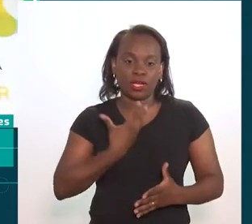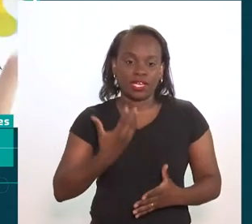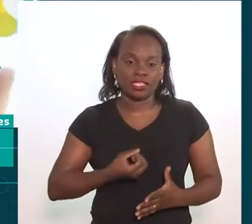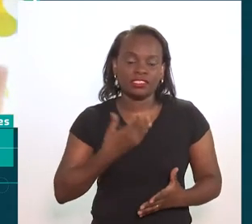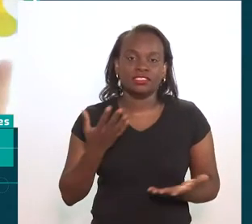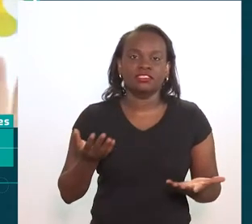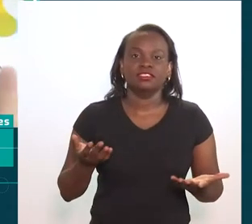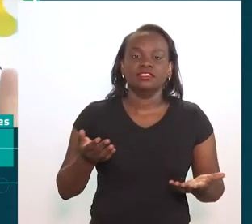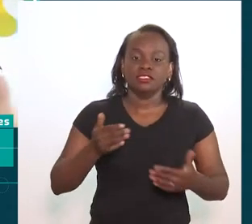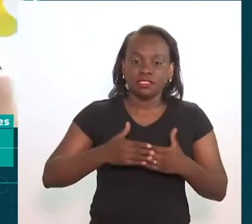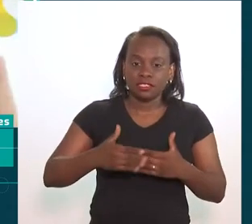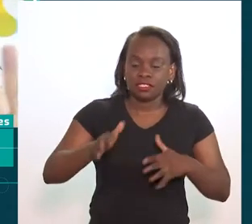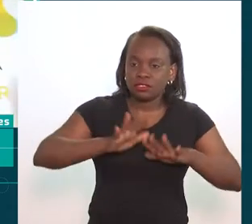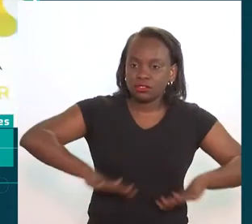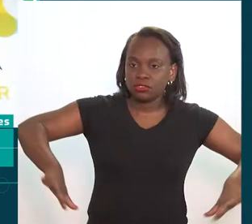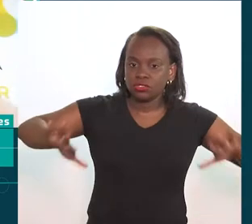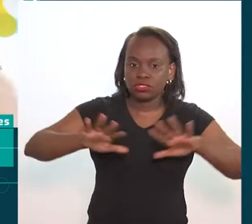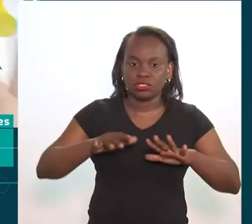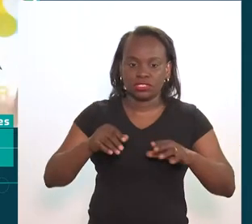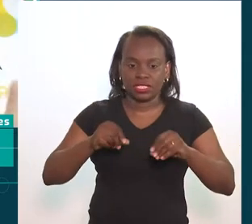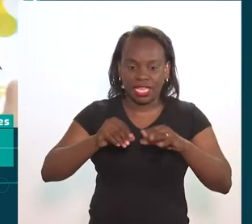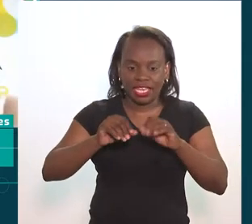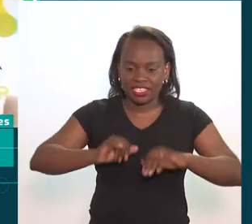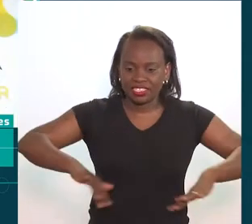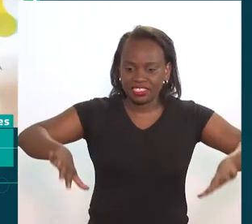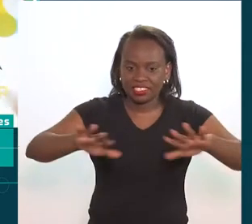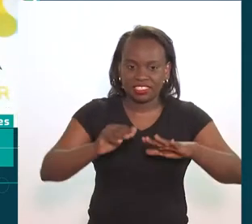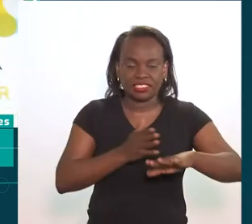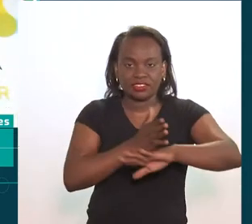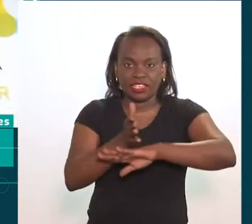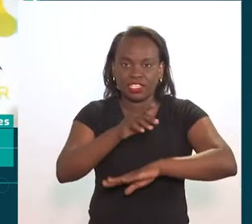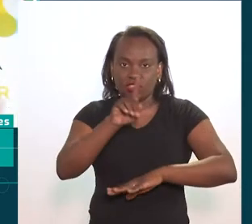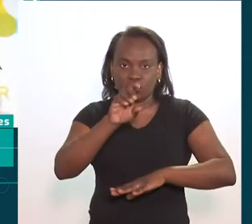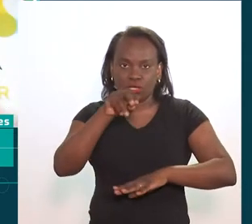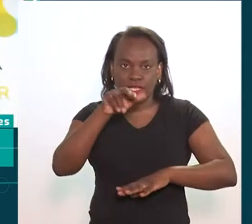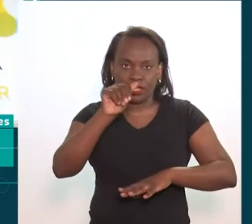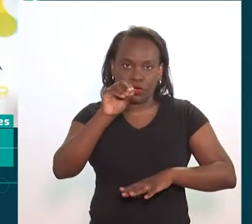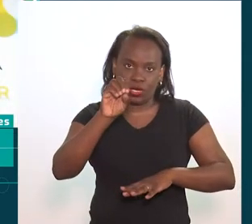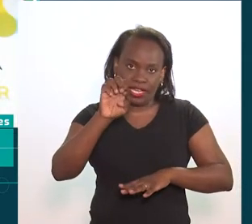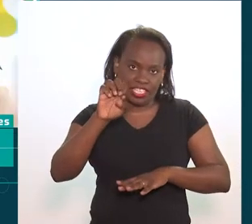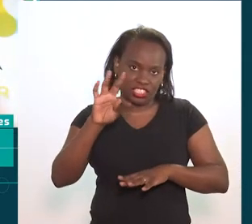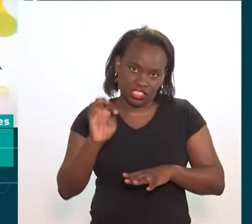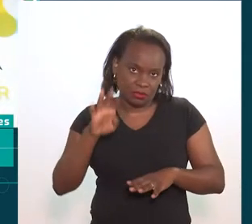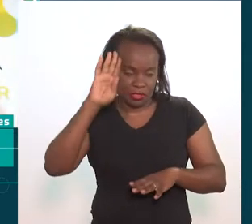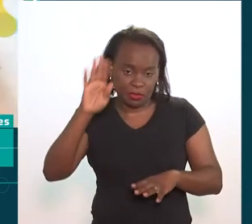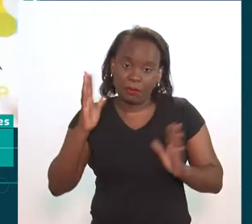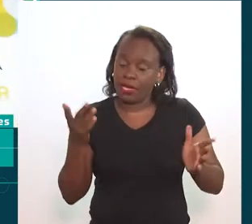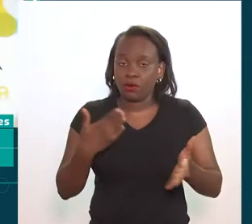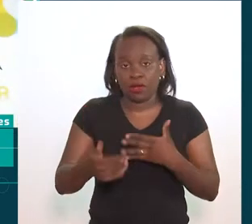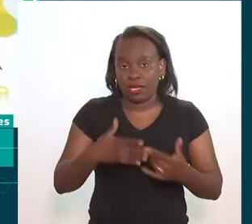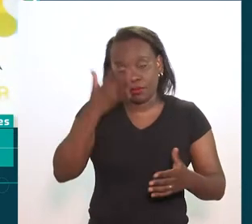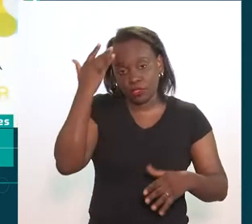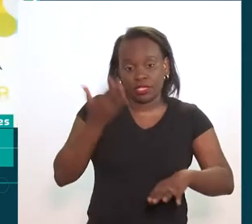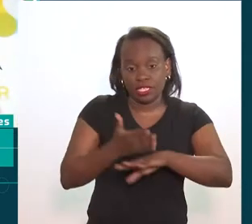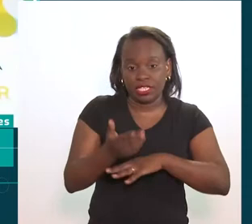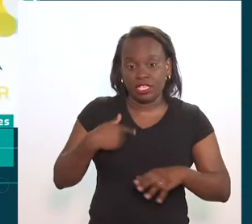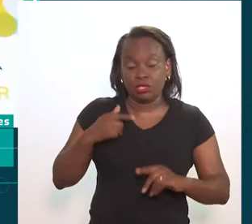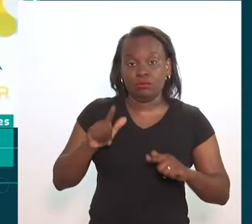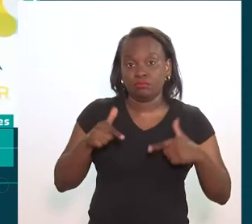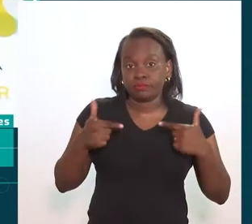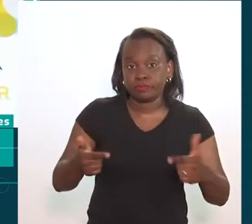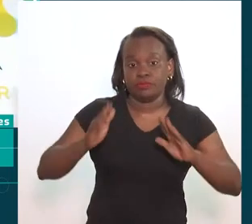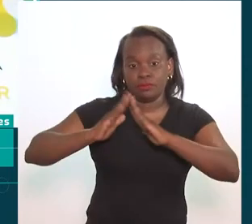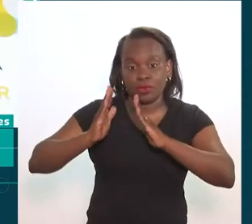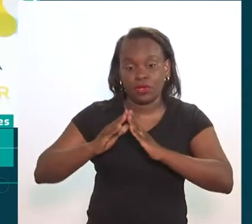poética a partir desse universo, né? Do quintal. Como é pra Zona Oeste, especialmente, mas pode ser pra todos que acessarem,